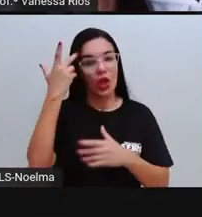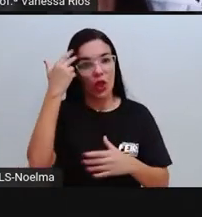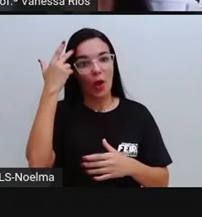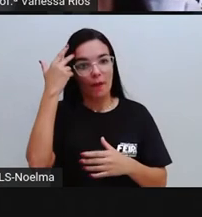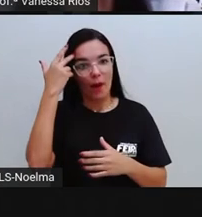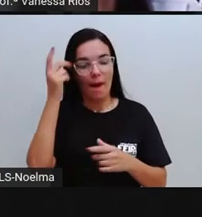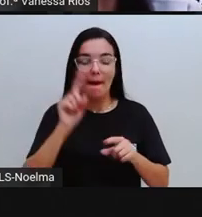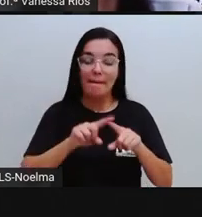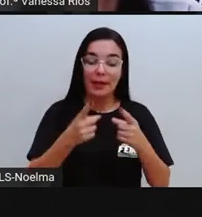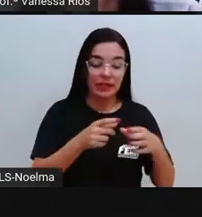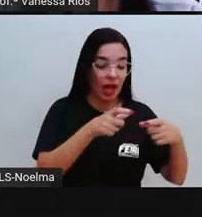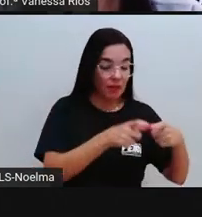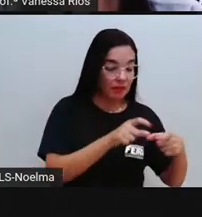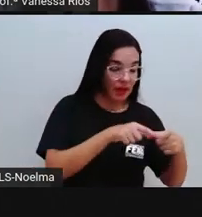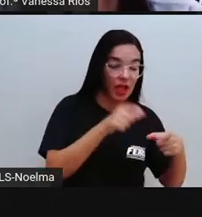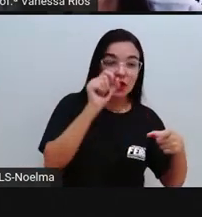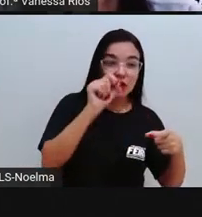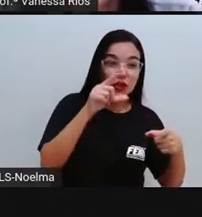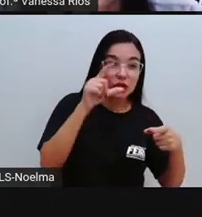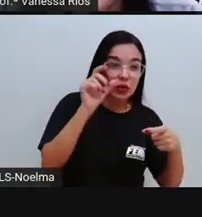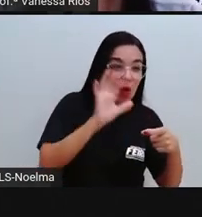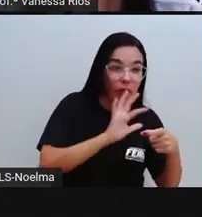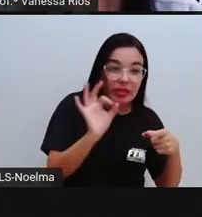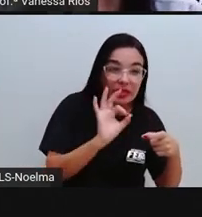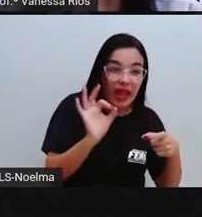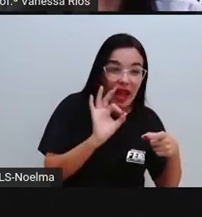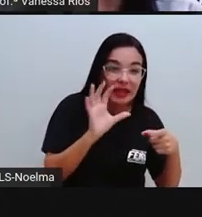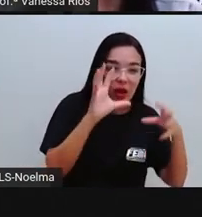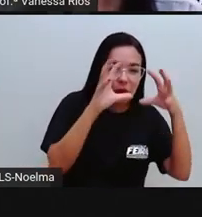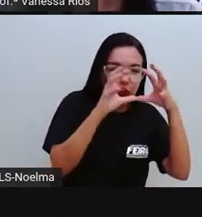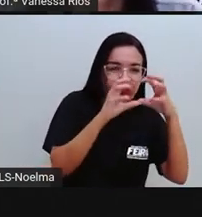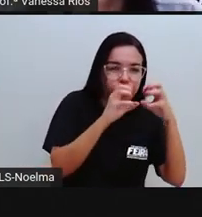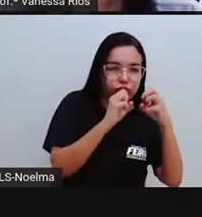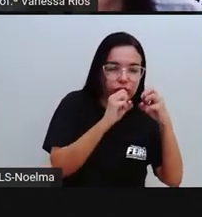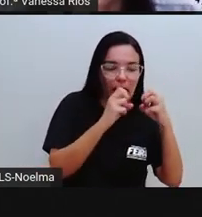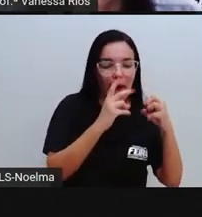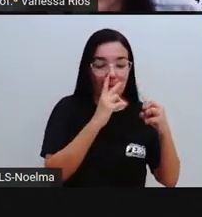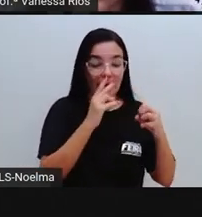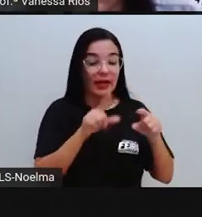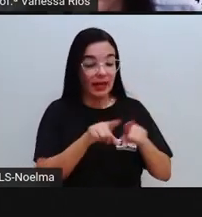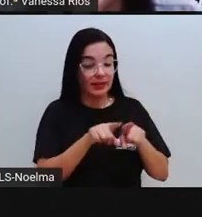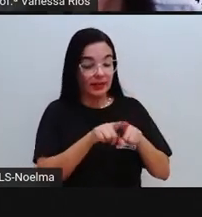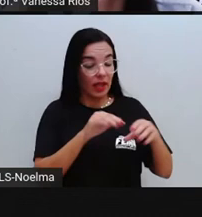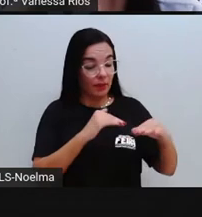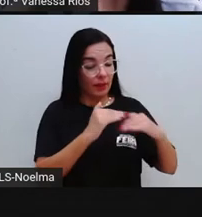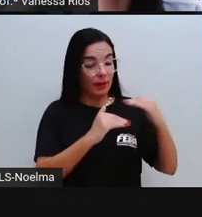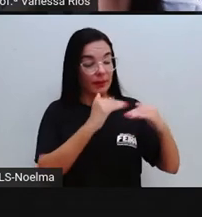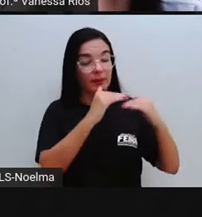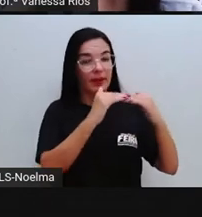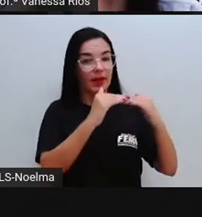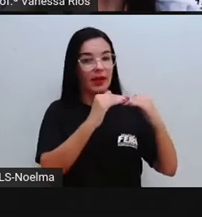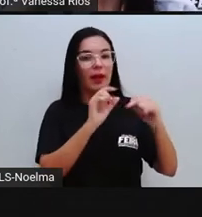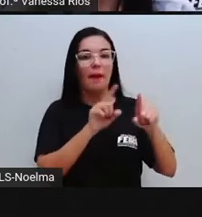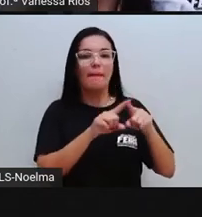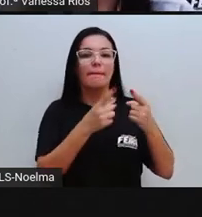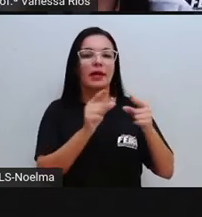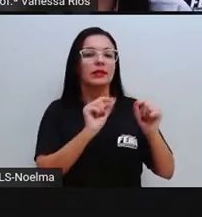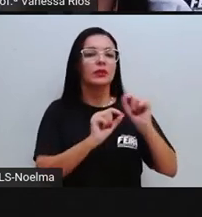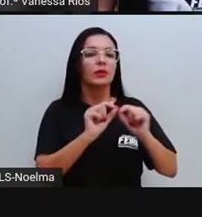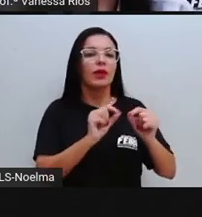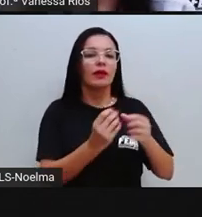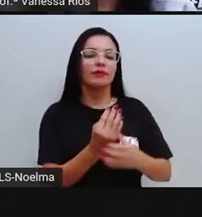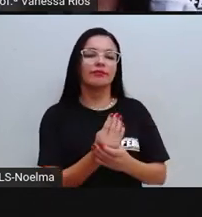E a que não teve ali a exposição ao sol, até aparenta ter se desenvolvido melhor, mas dentro do processo de